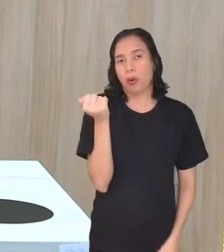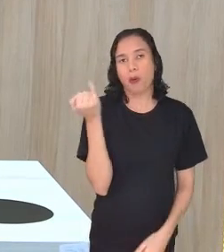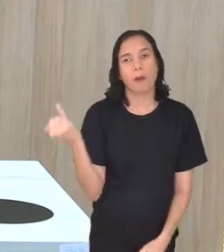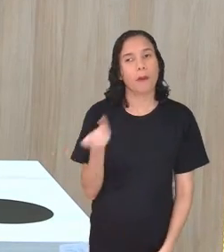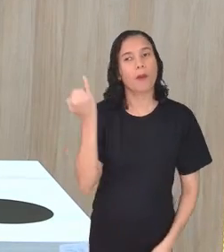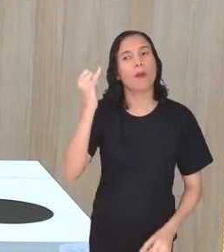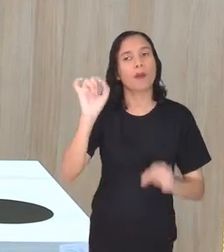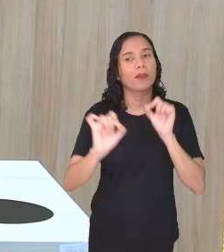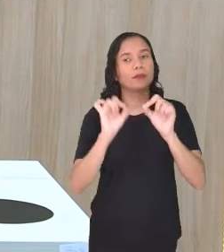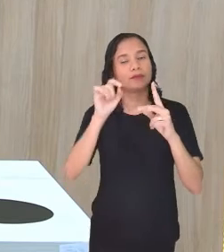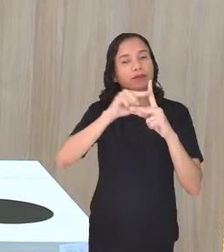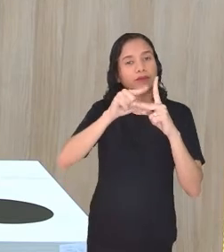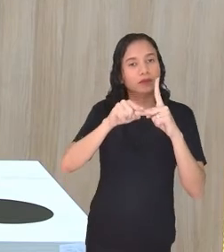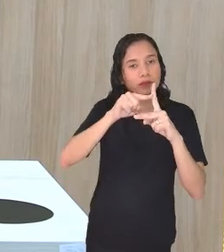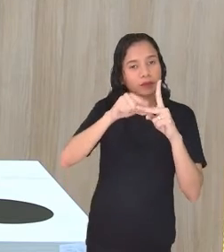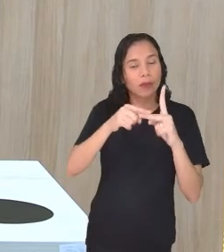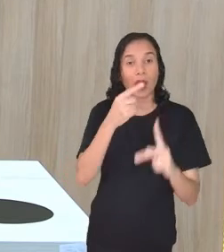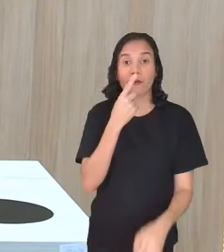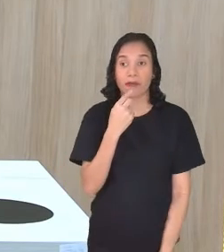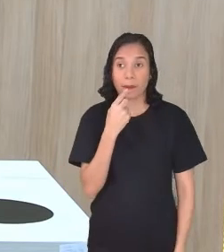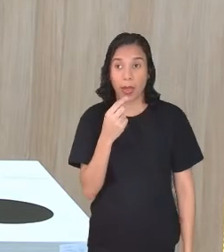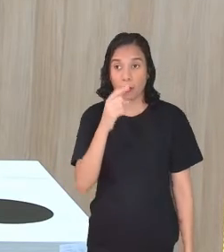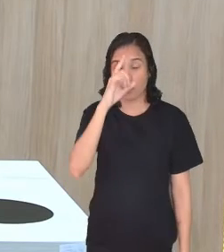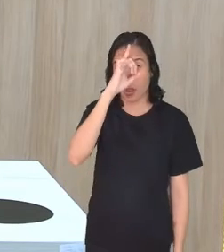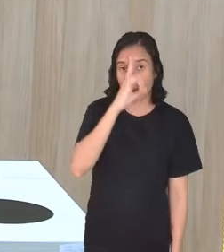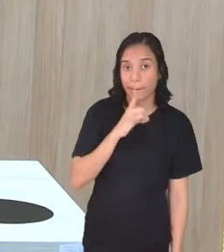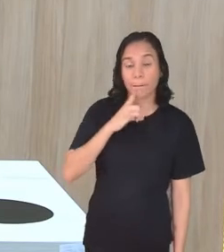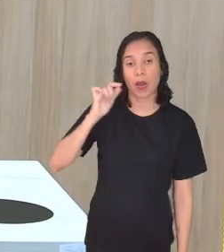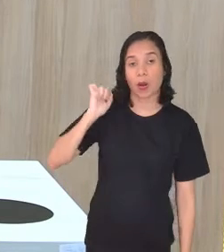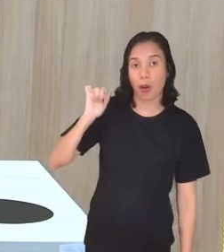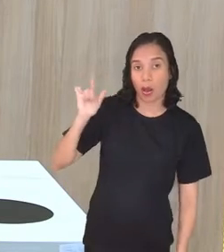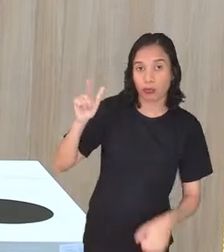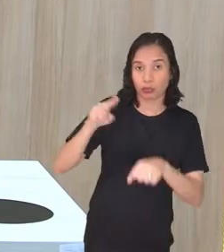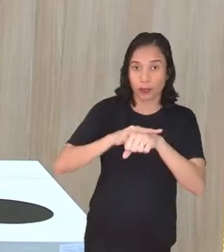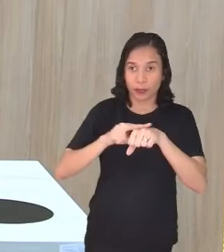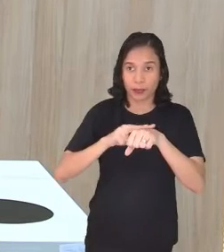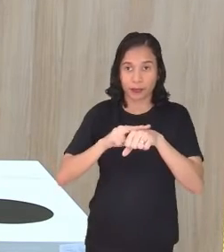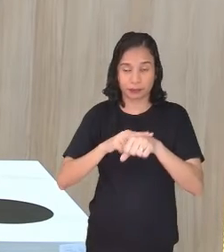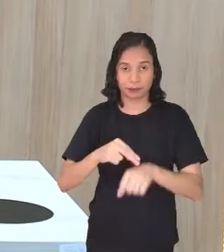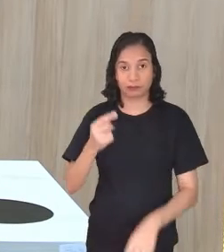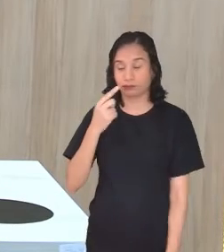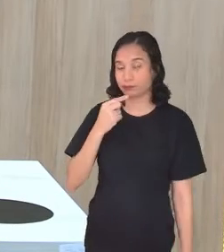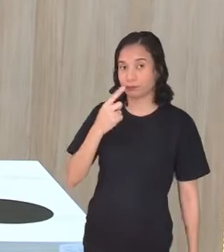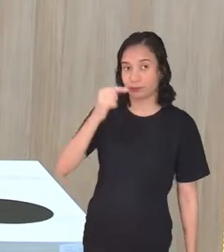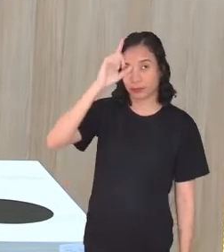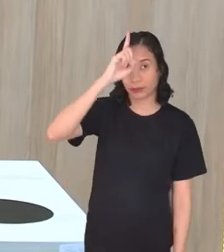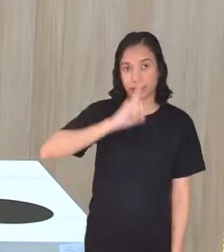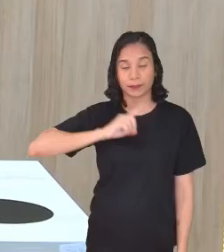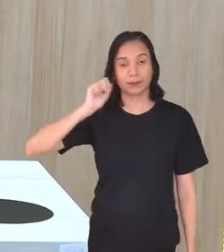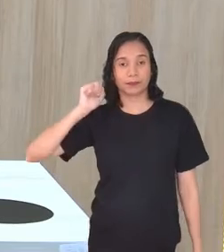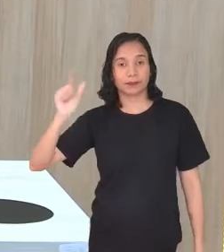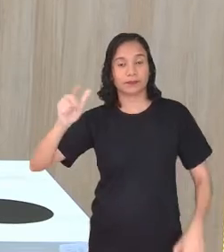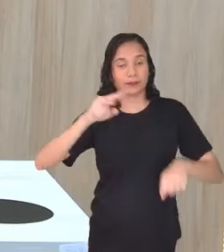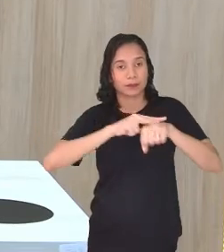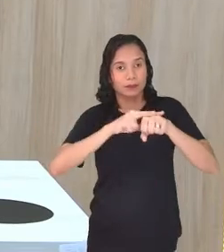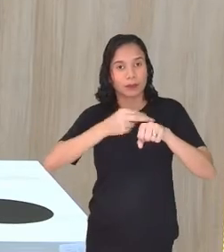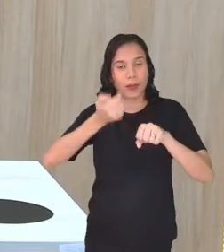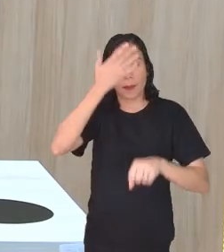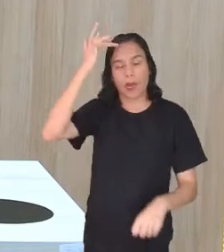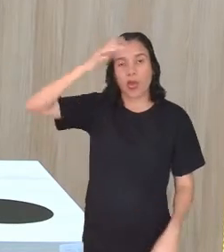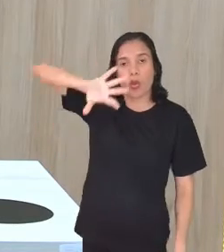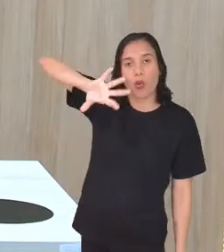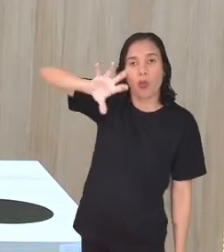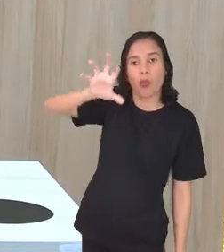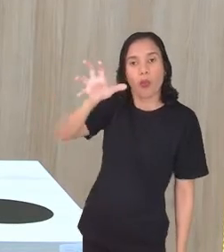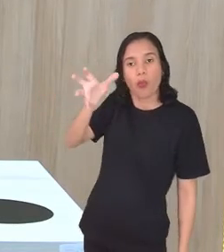este ângulo, se, ó, vermelho, amarelo, azul e verde... Ó, vermelho, amarelo, azul e verde. E se eu girar, vocês vão